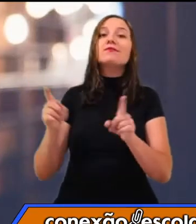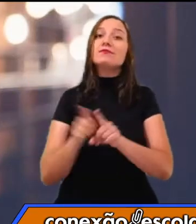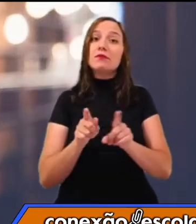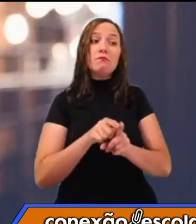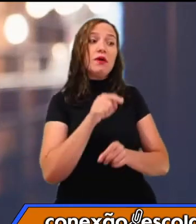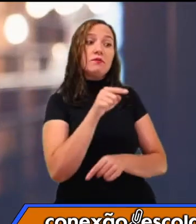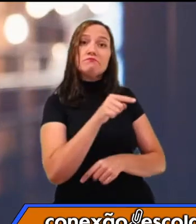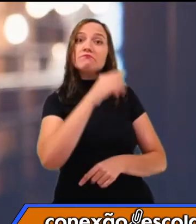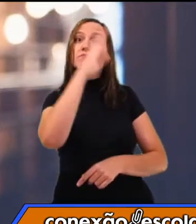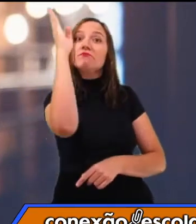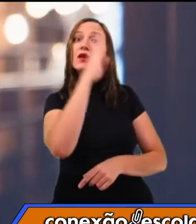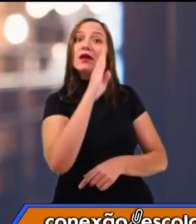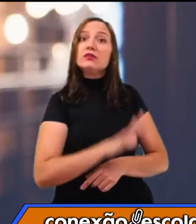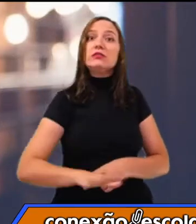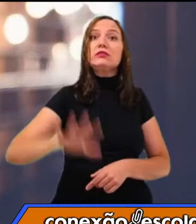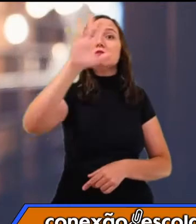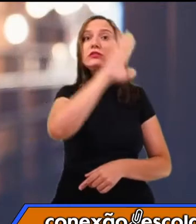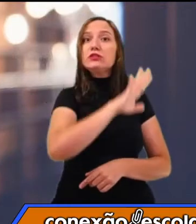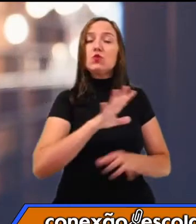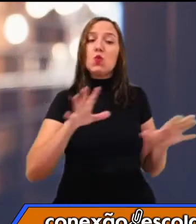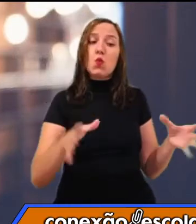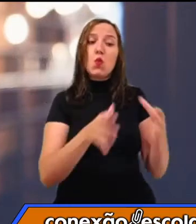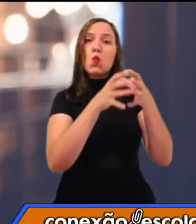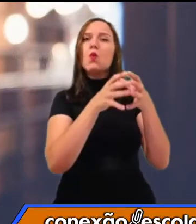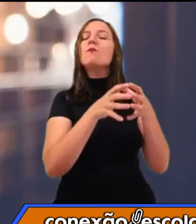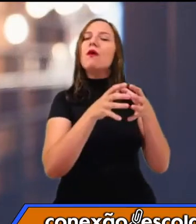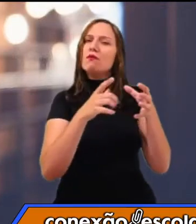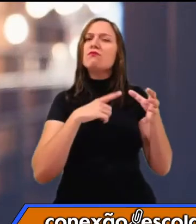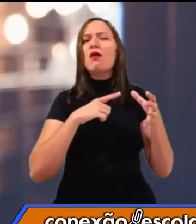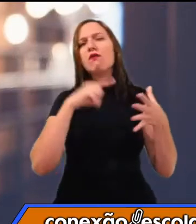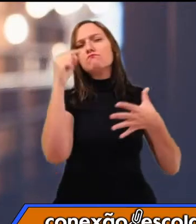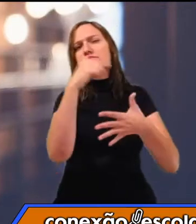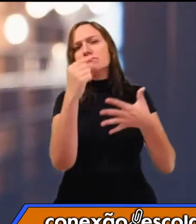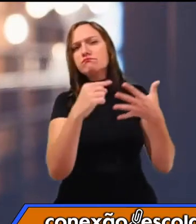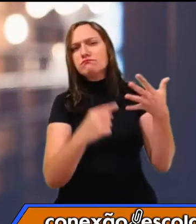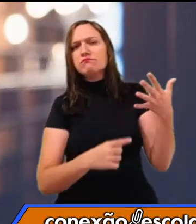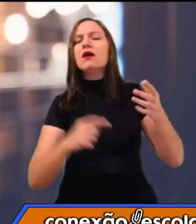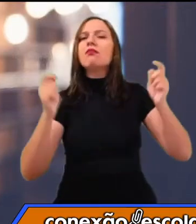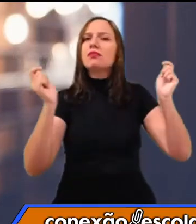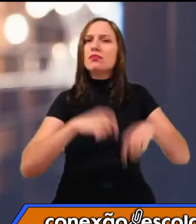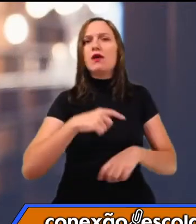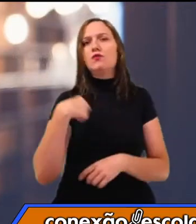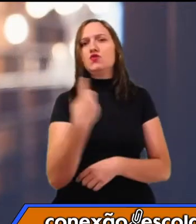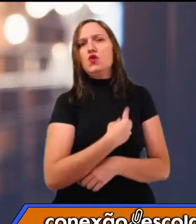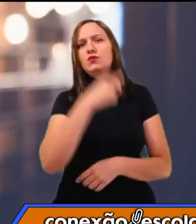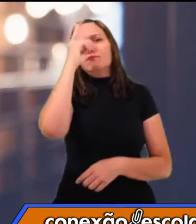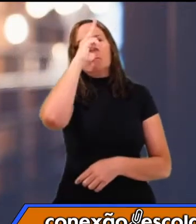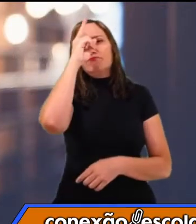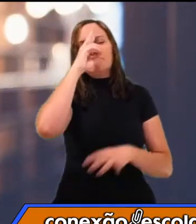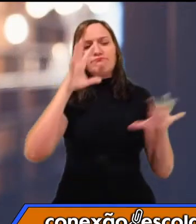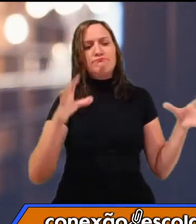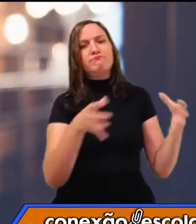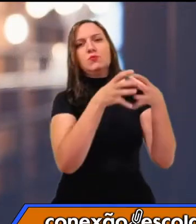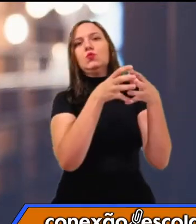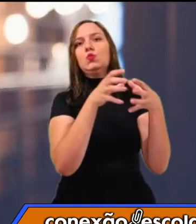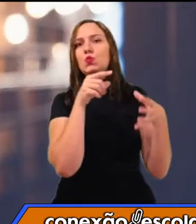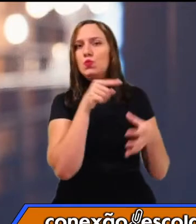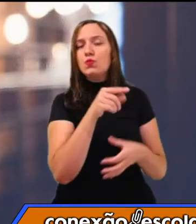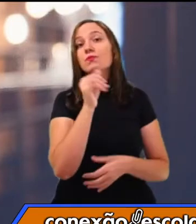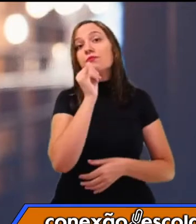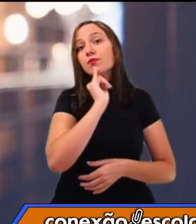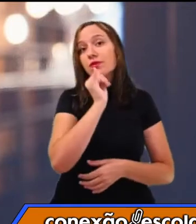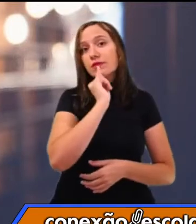vários elementos que constituem essa memória coletiva, né? Por exemplo,